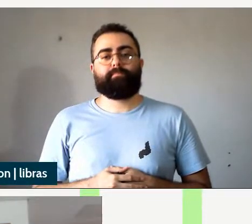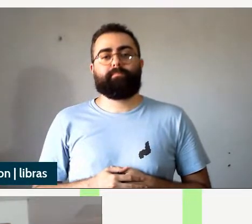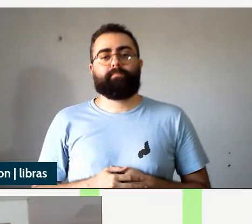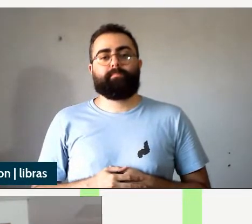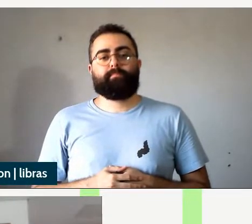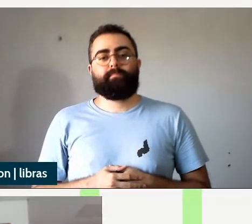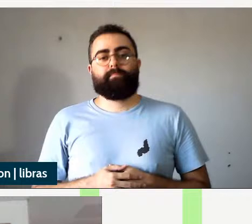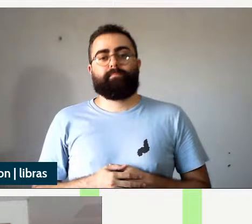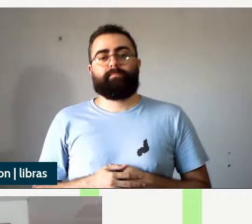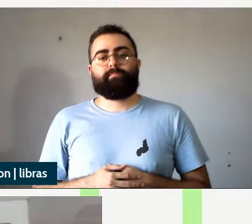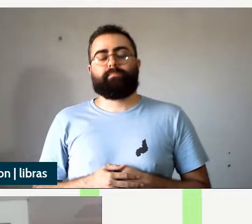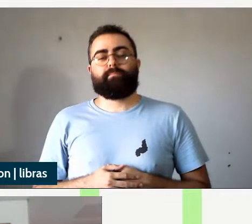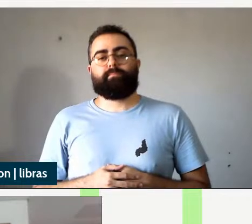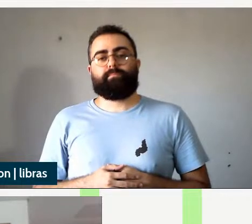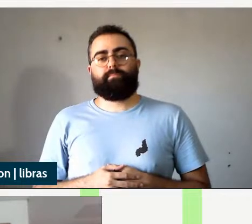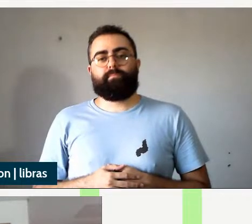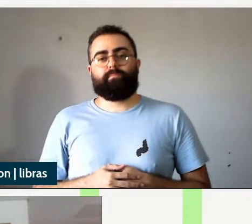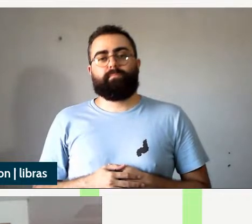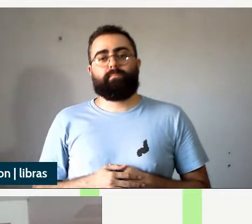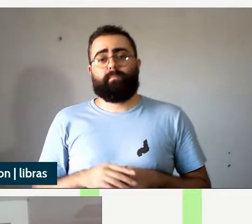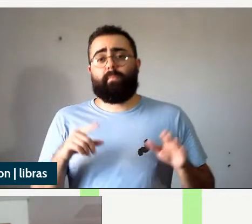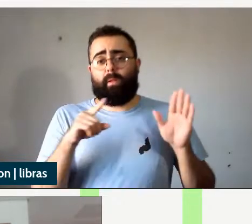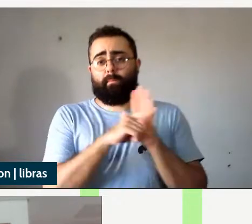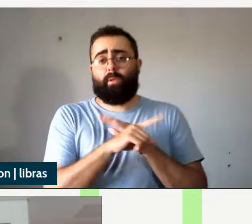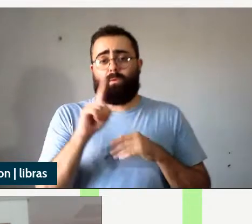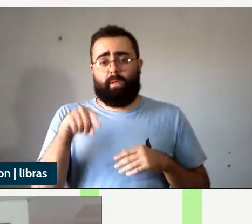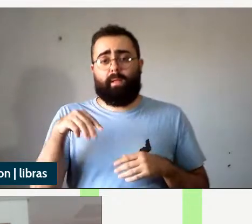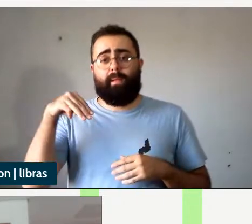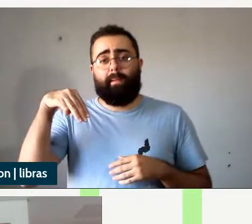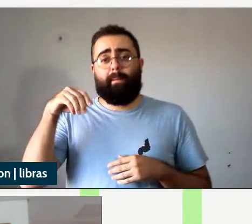foi feita pela Mariana Gomes